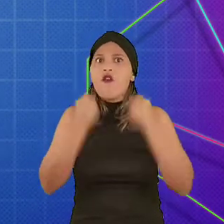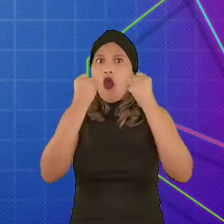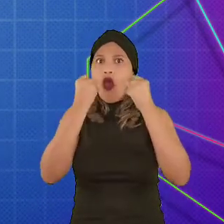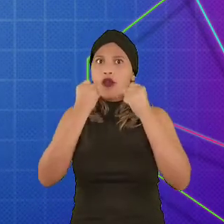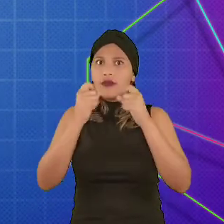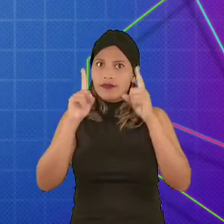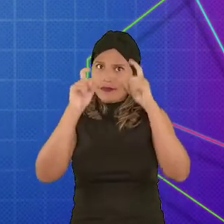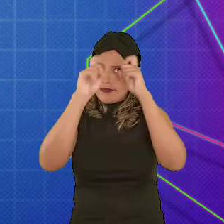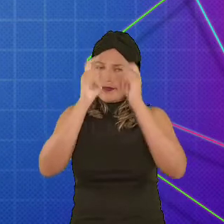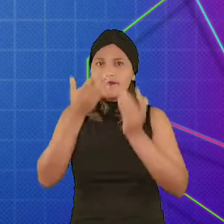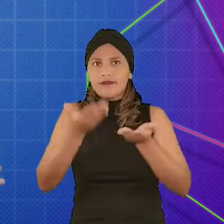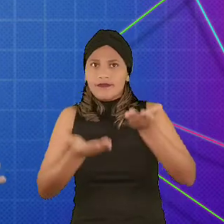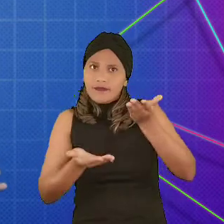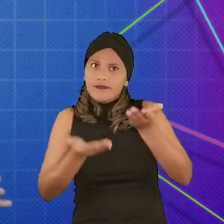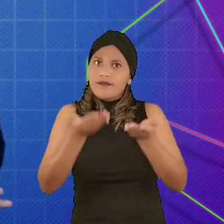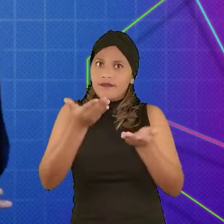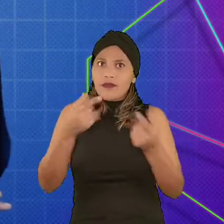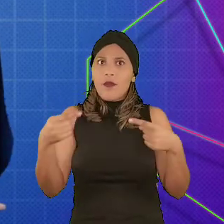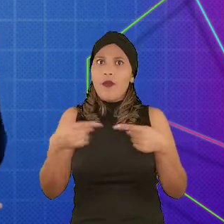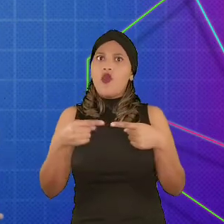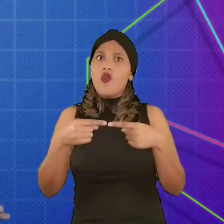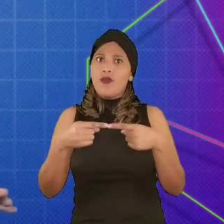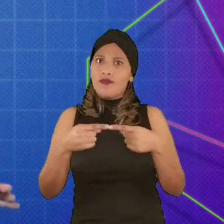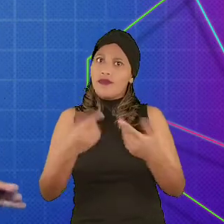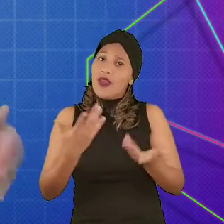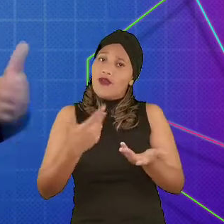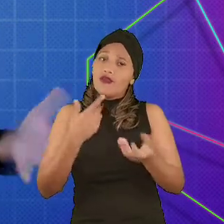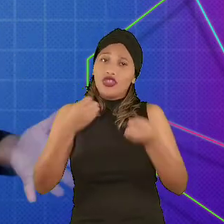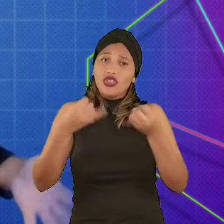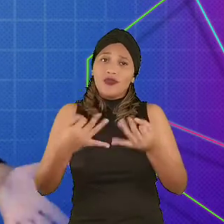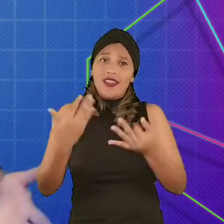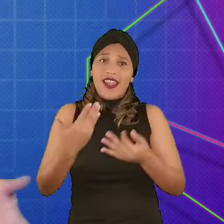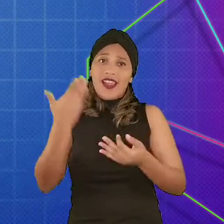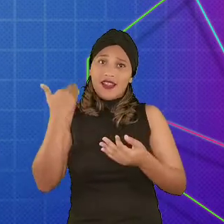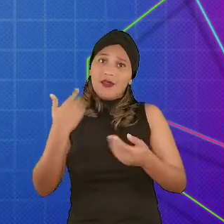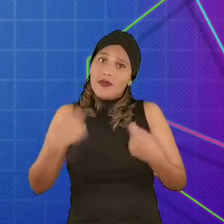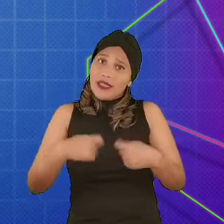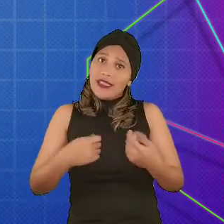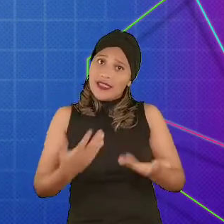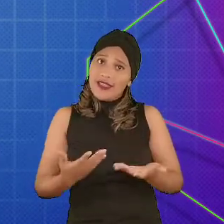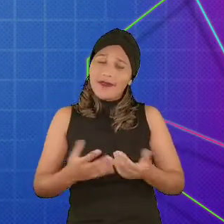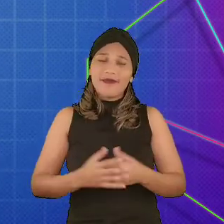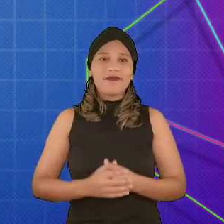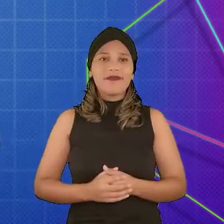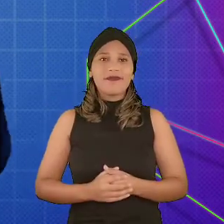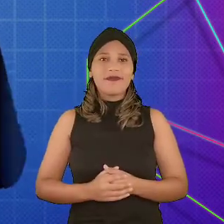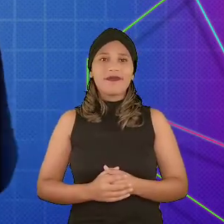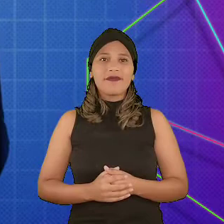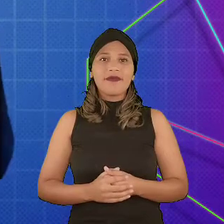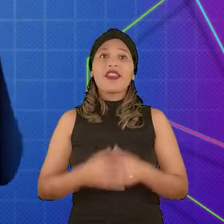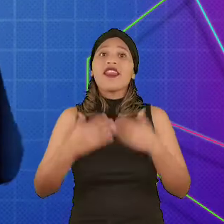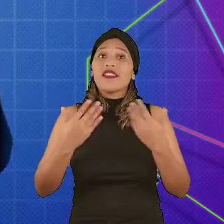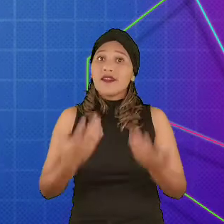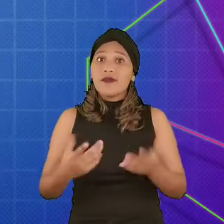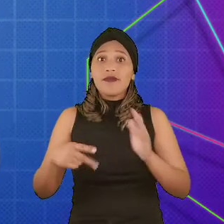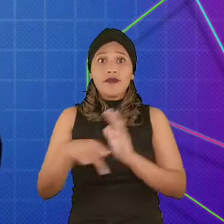nível de dificuldade e da habilidade do jogador. Como eu disse, tem que ter um equilíbrio. Agora, ao desenvolver um game,